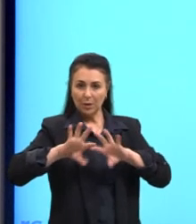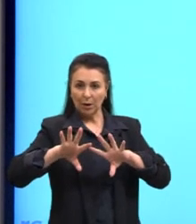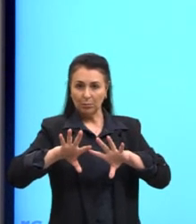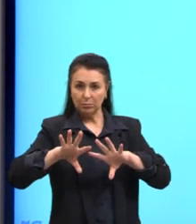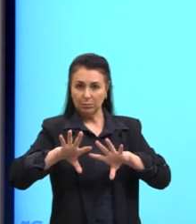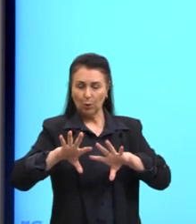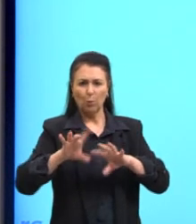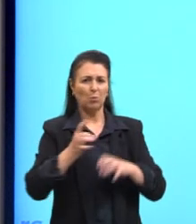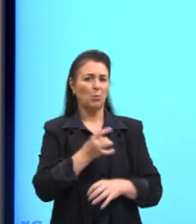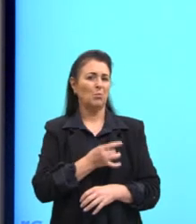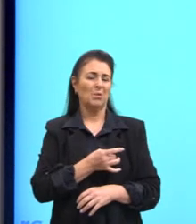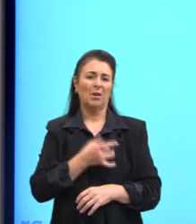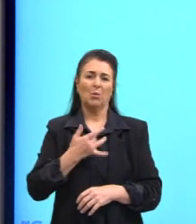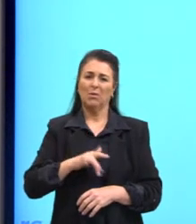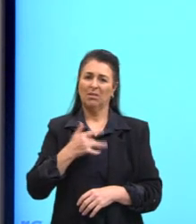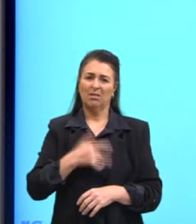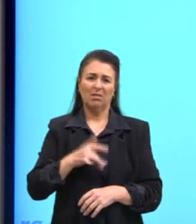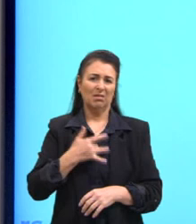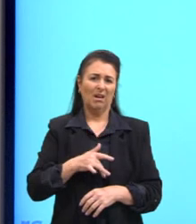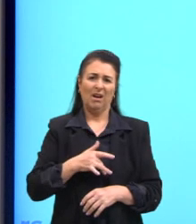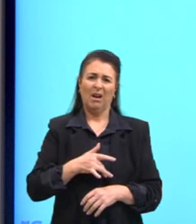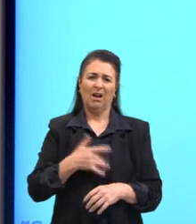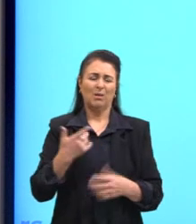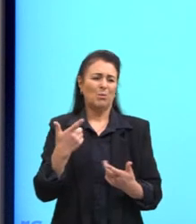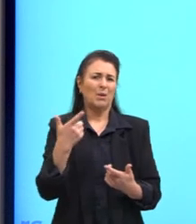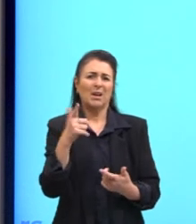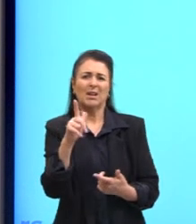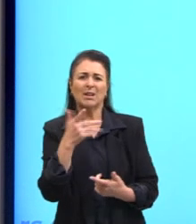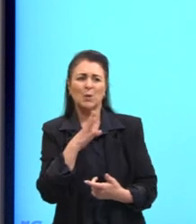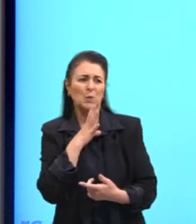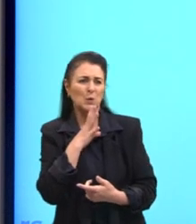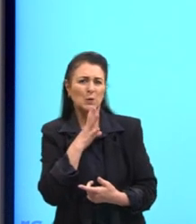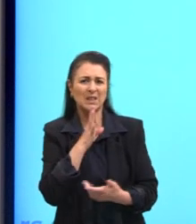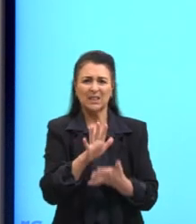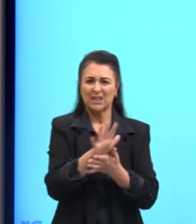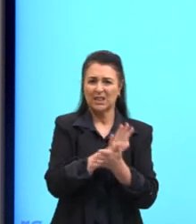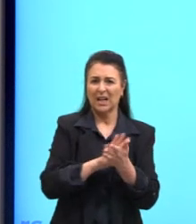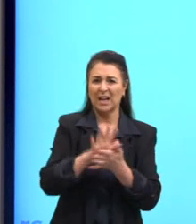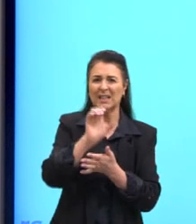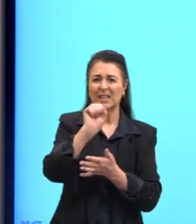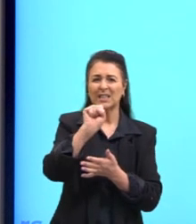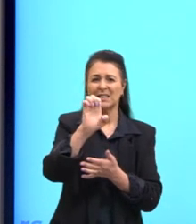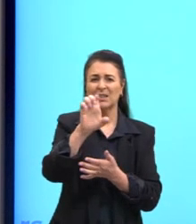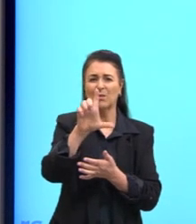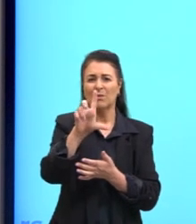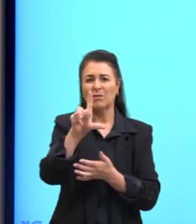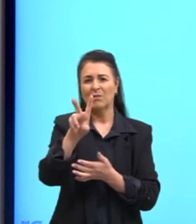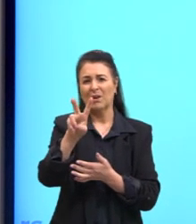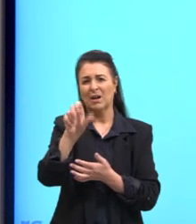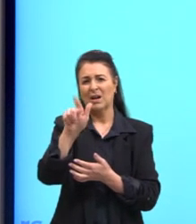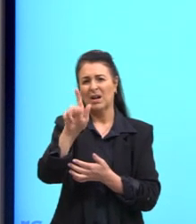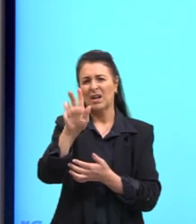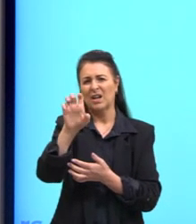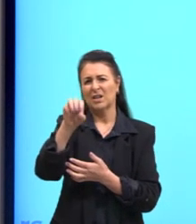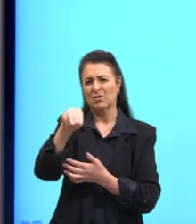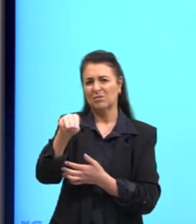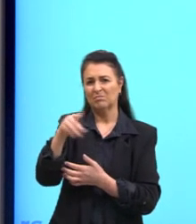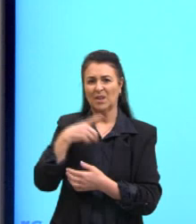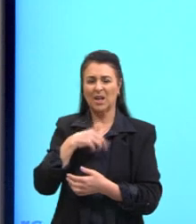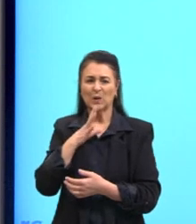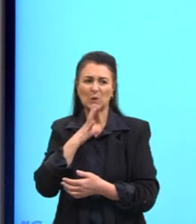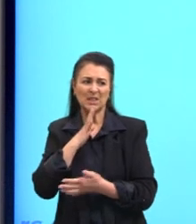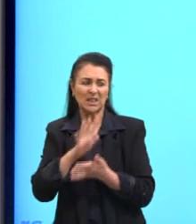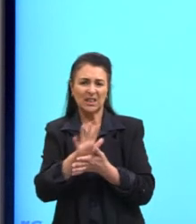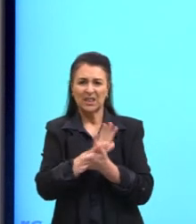selvagem que aqui estava. Selvagem por quê? Porque era assim que o índio, o indígena era chamado. Ele era chamado como se fosse um